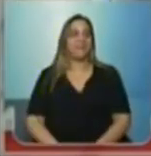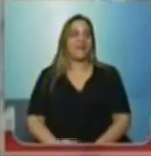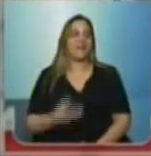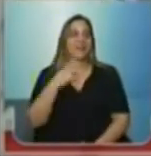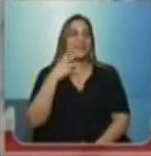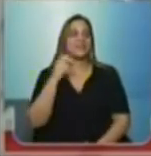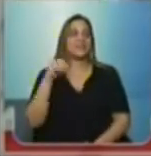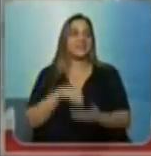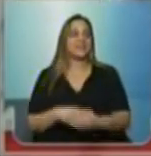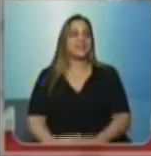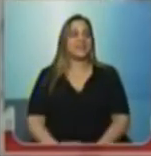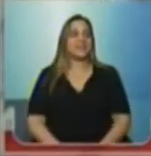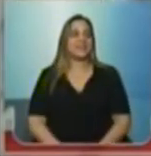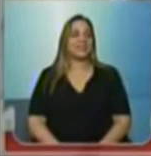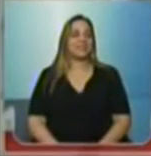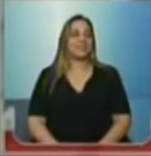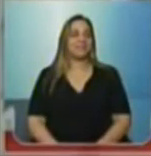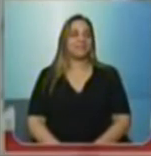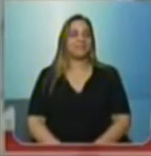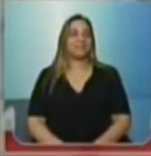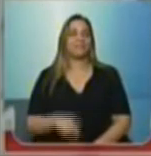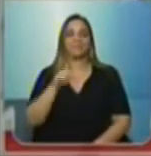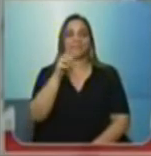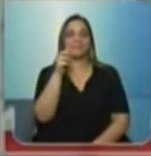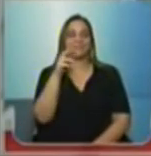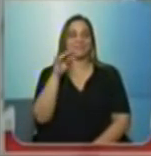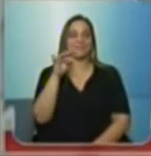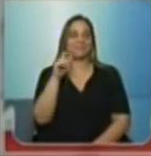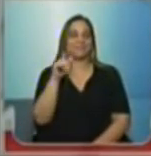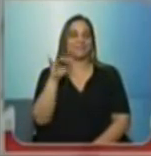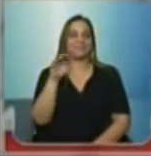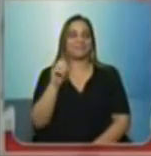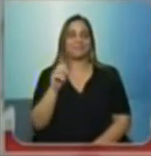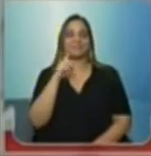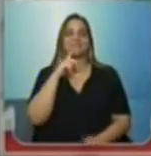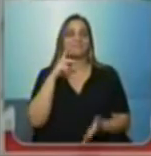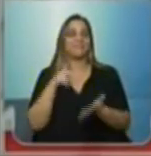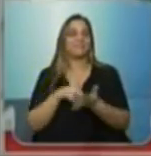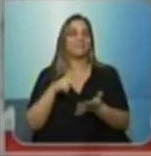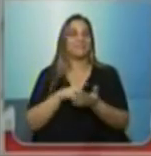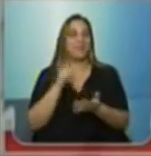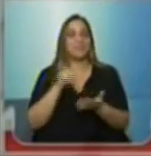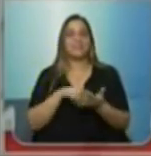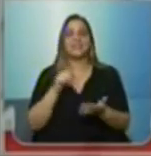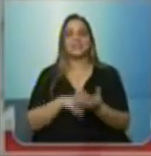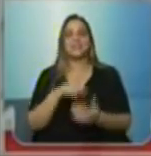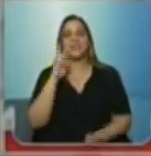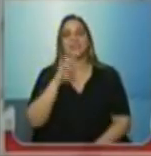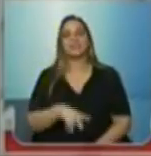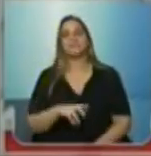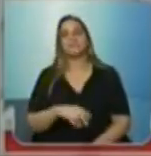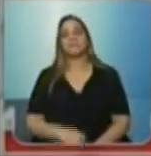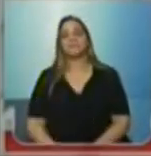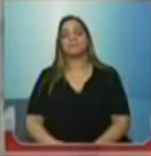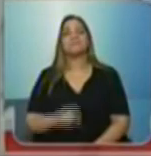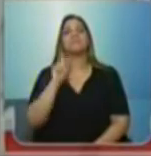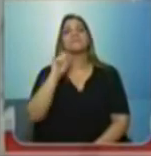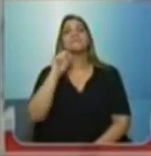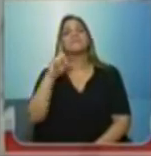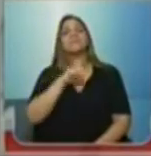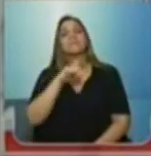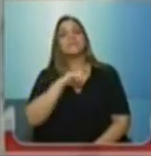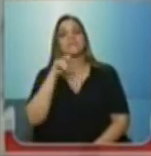é o bom senso. Primeiro, o artigo reforça uma propaganda enganosa de que há